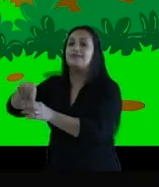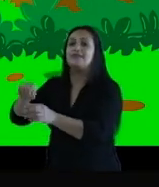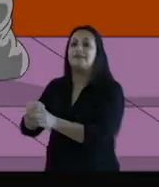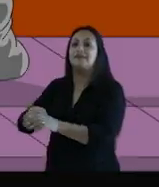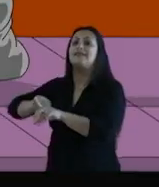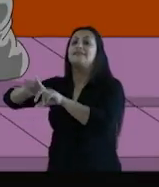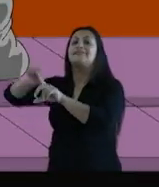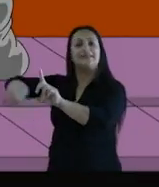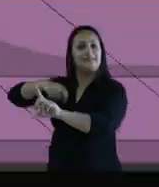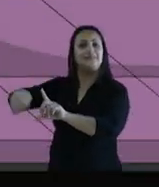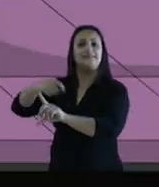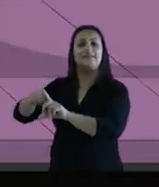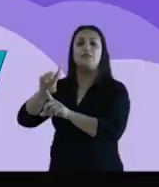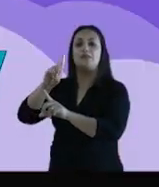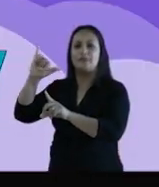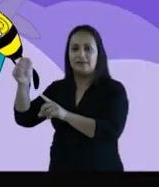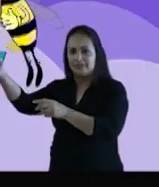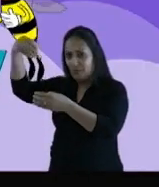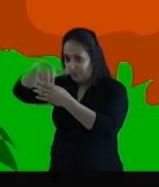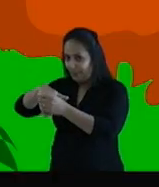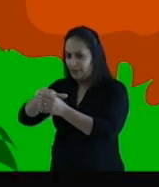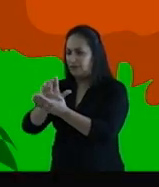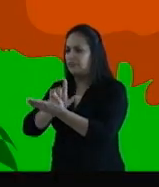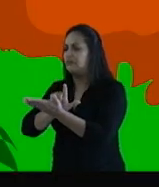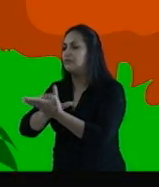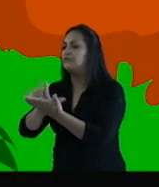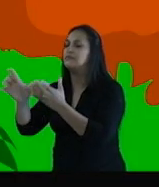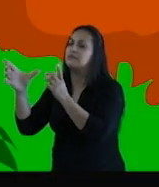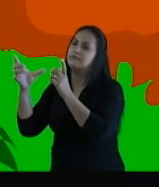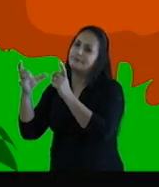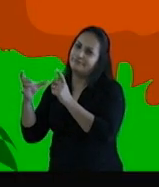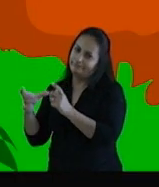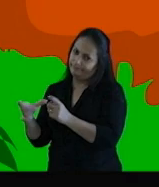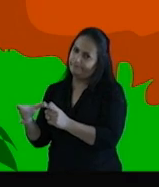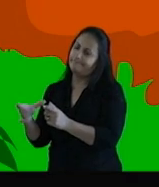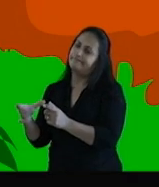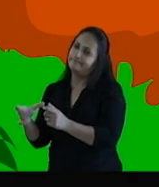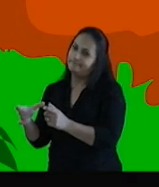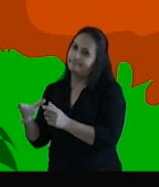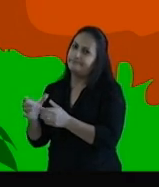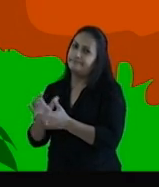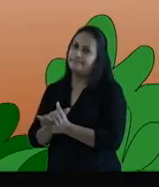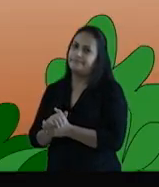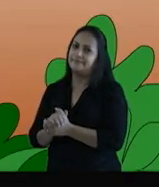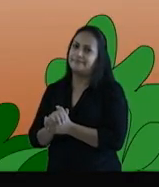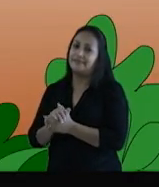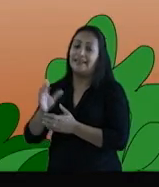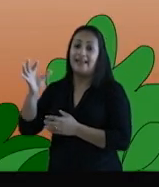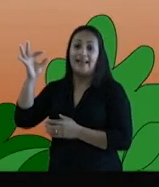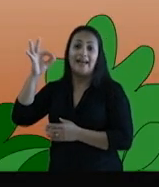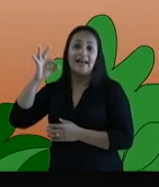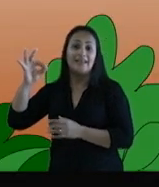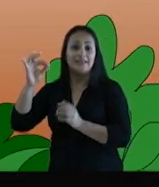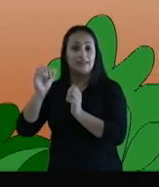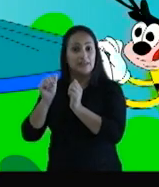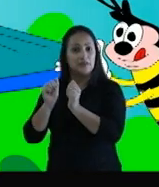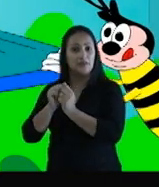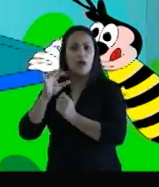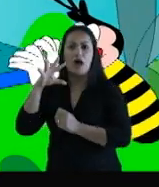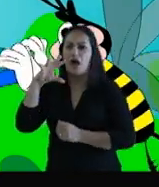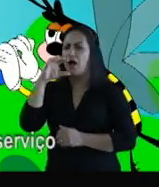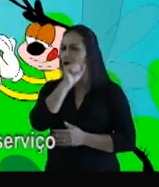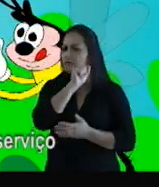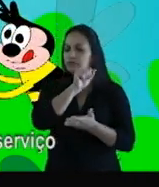pneus velhos e ensacando todo o lixo. Afinal, limpando o seu quintal. As abelhas